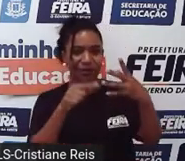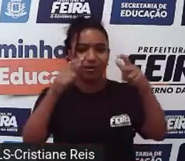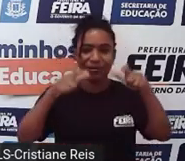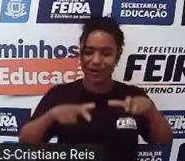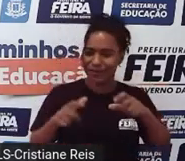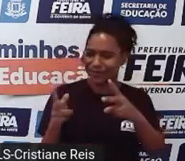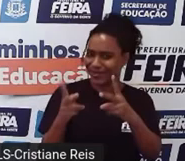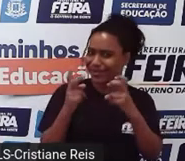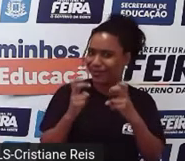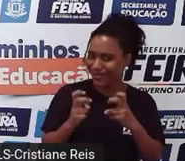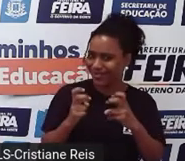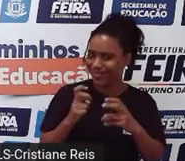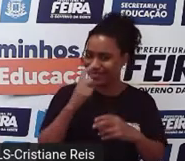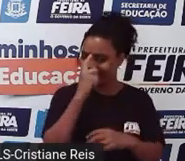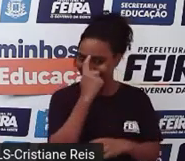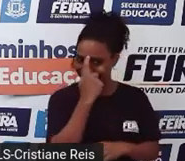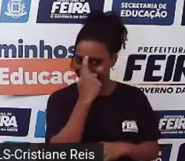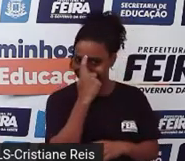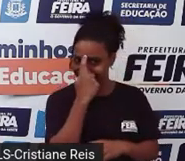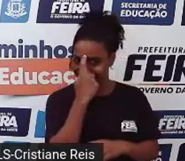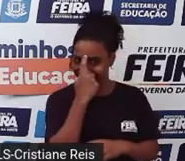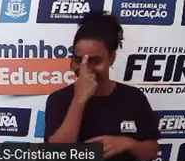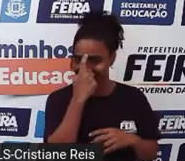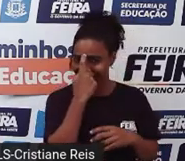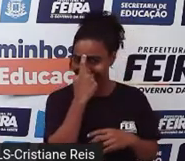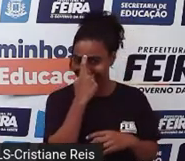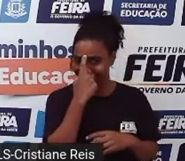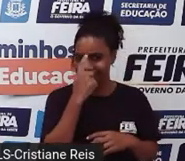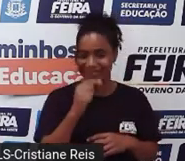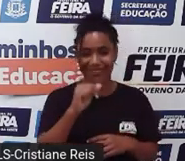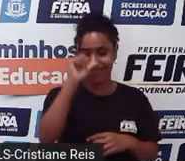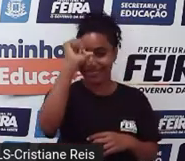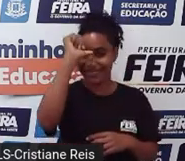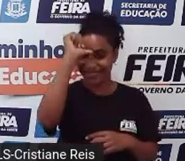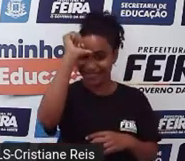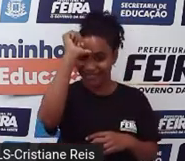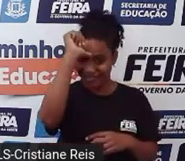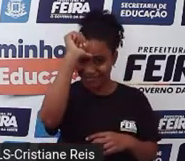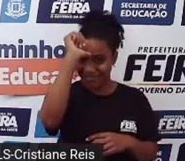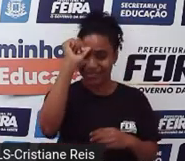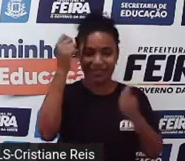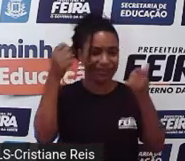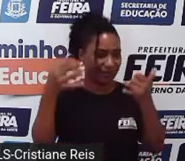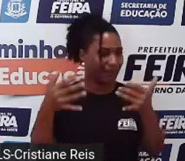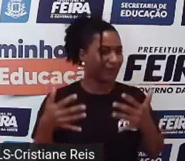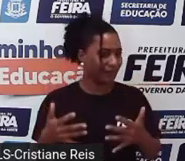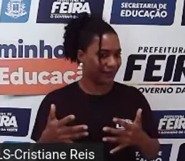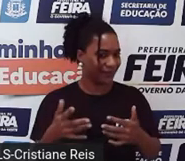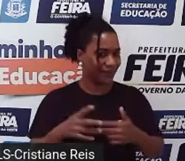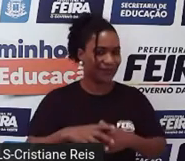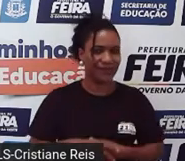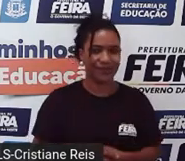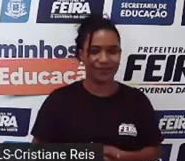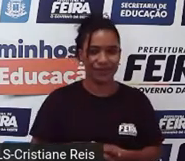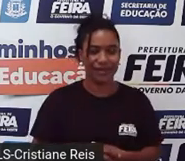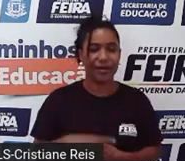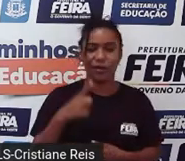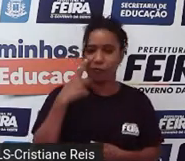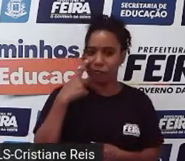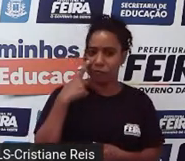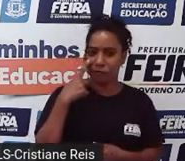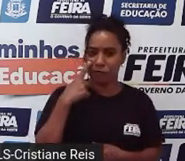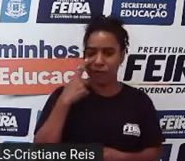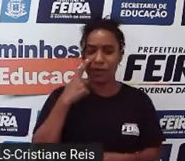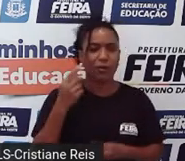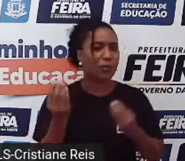sei se vocês perceberam, ele falando durante o vídeo. E eles vão mostrando gradativamente o que